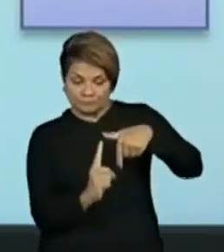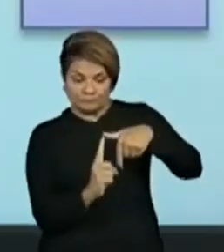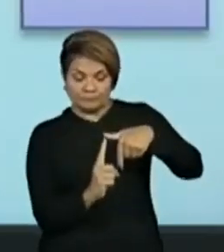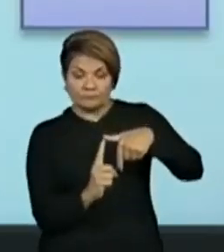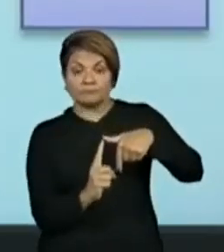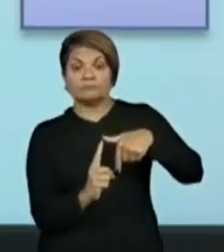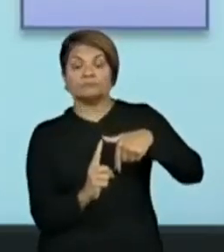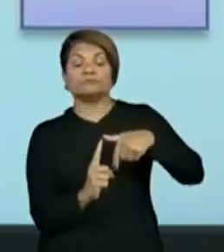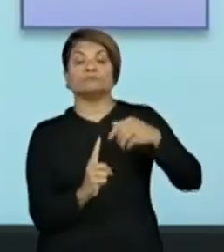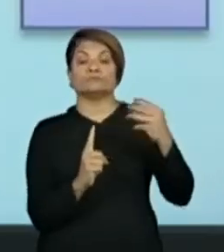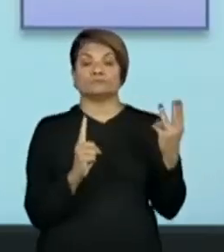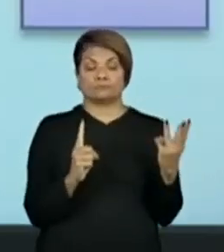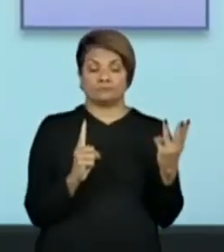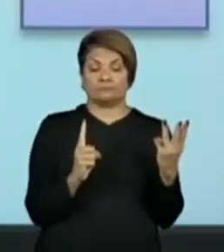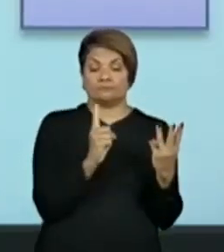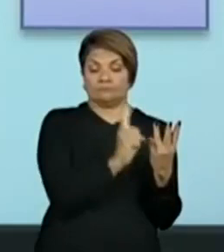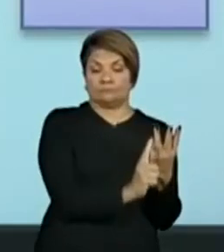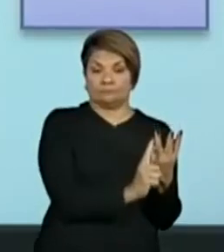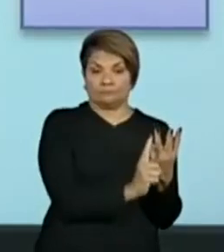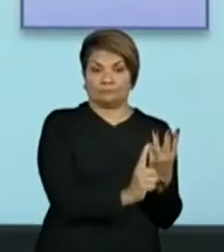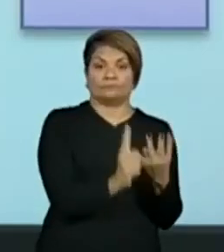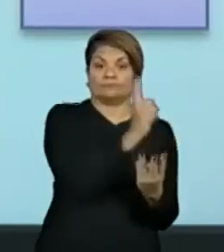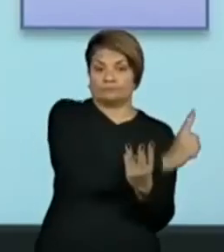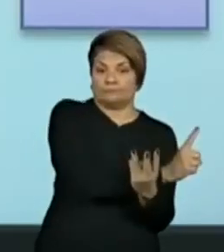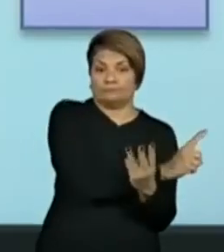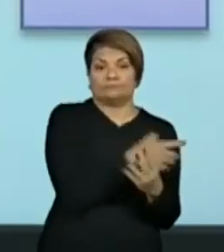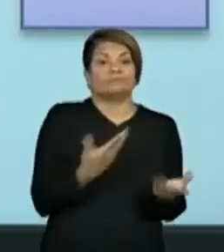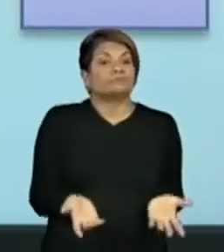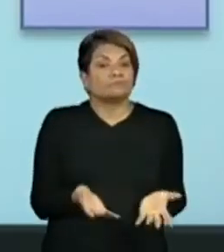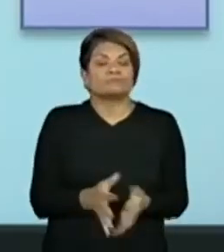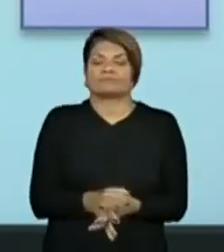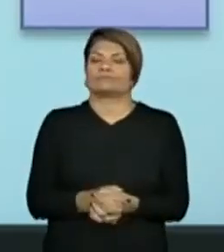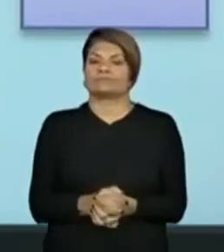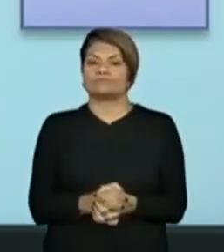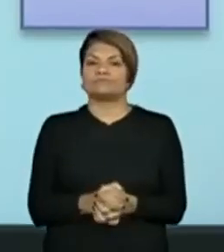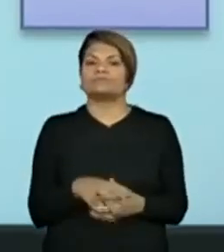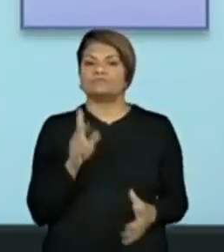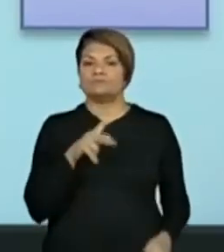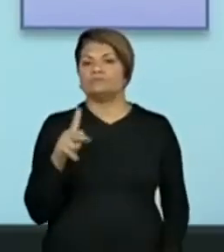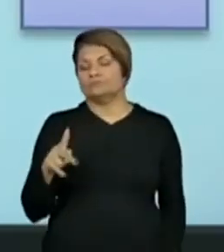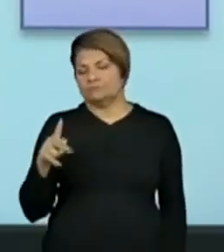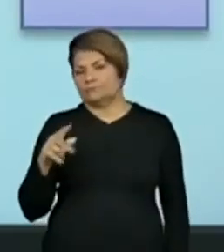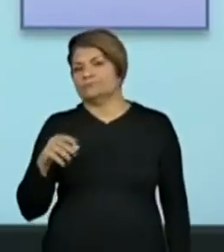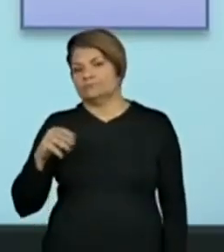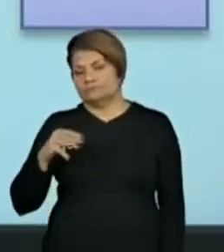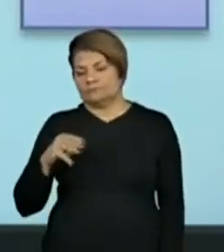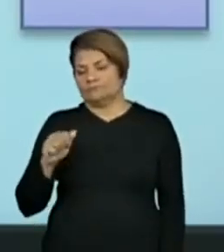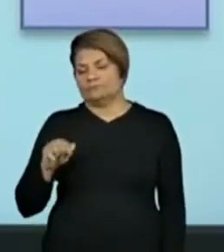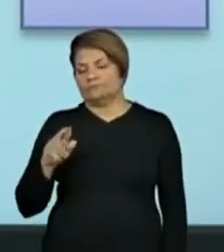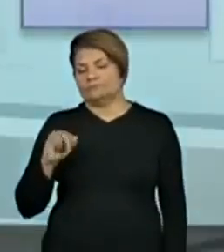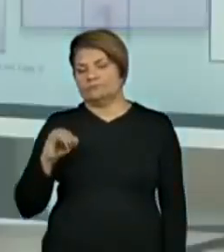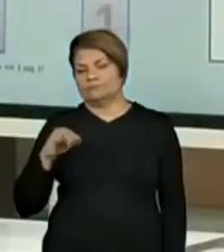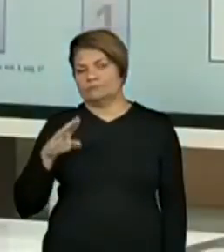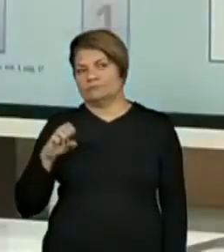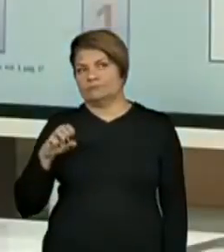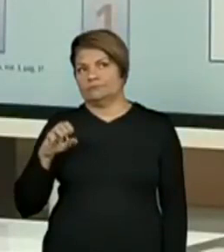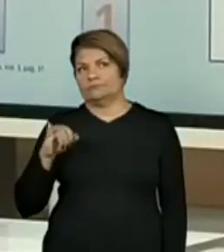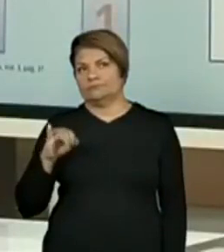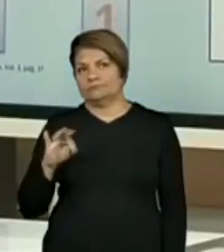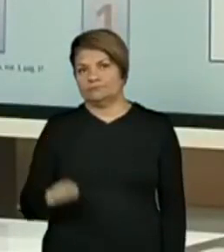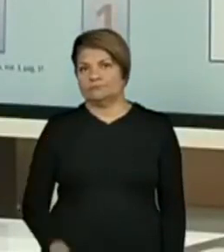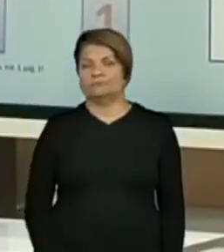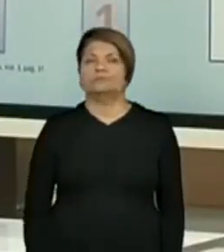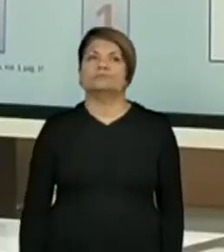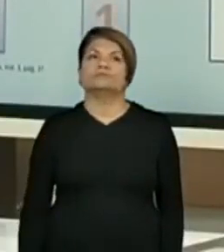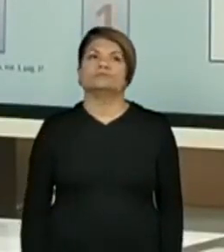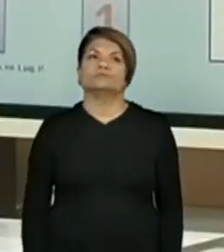A ordem do 3 e do 7 tem que permanecer. A Promarinade já colocou aí 371, a